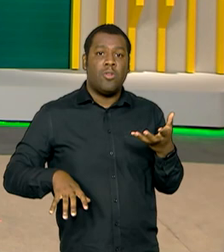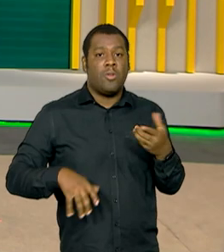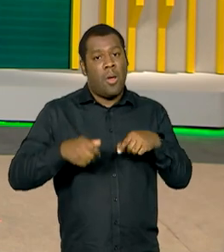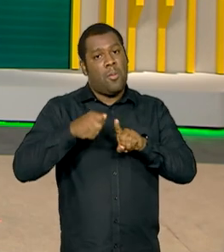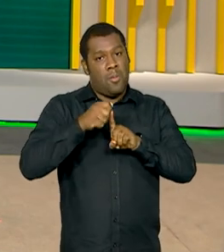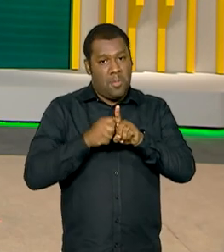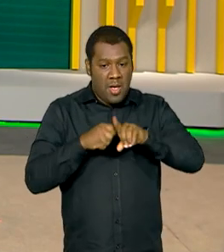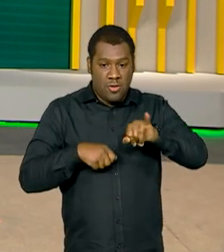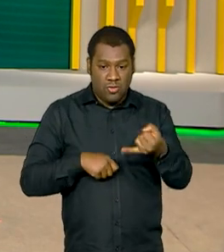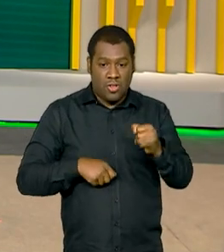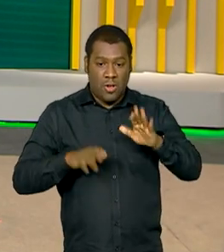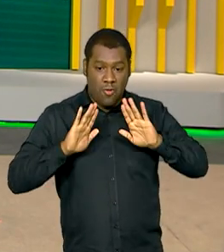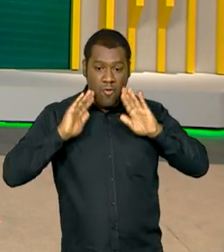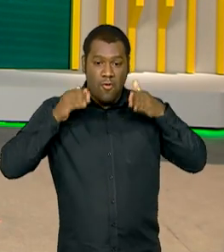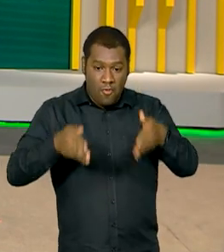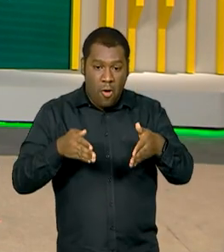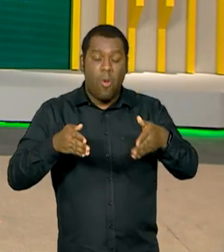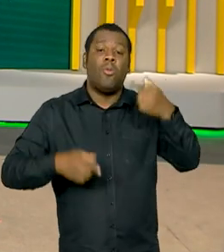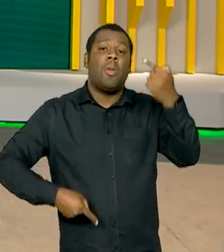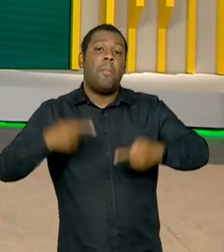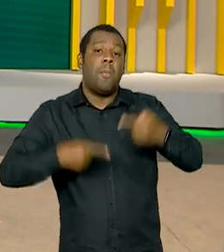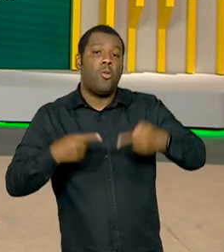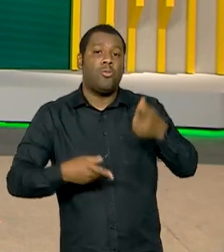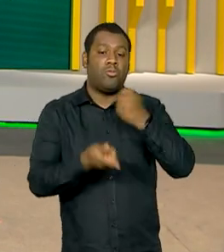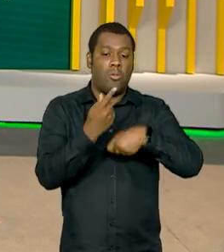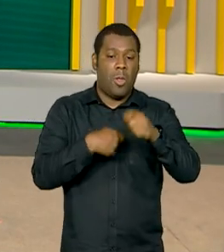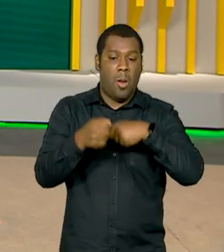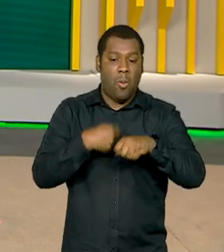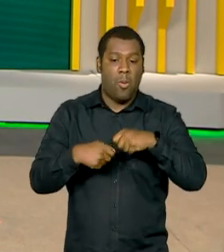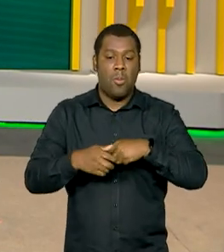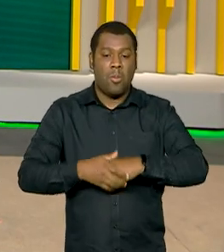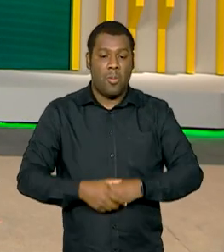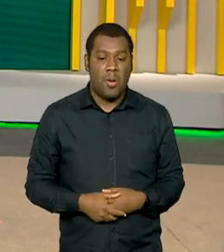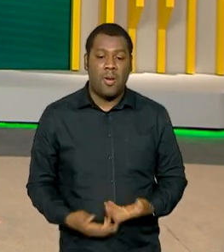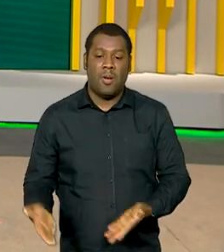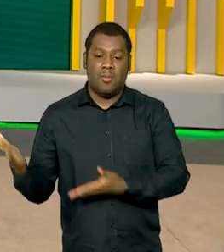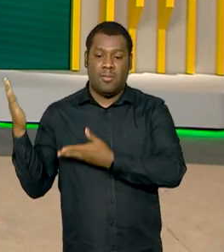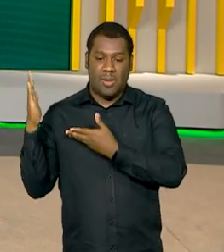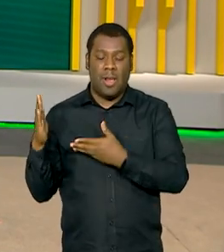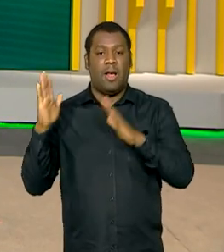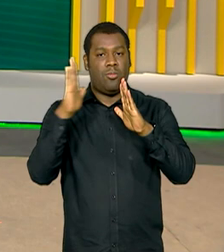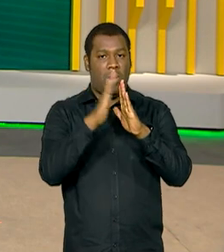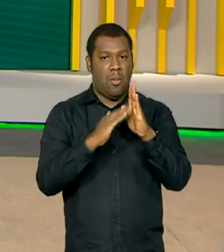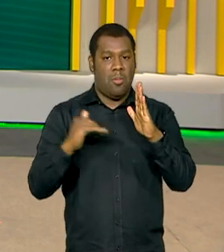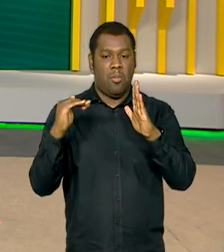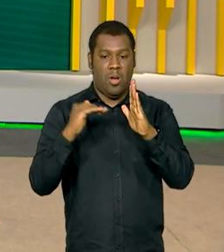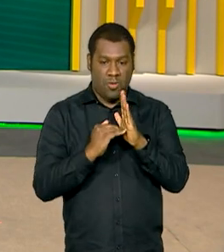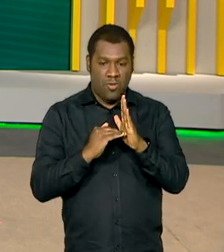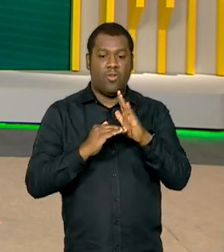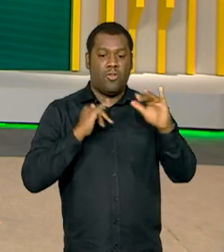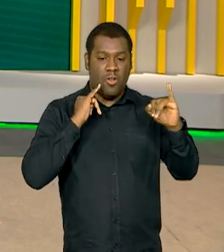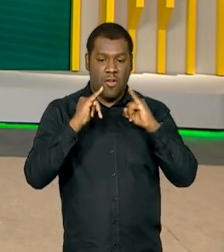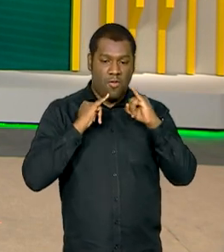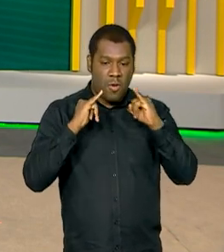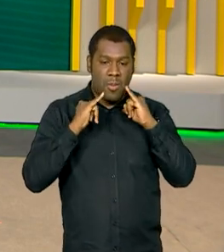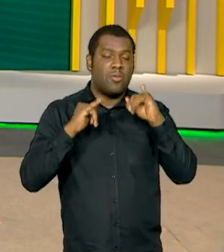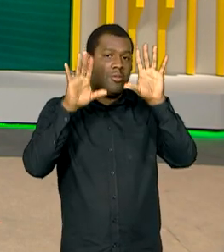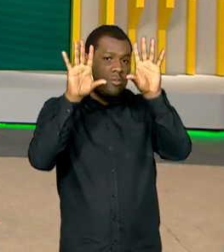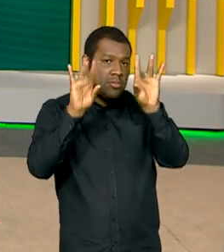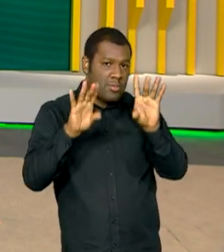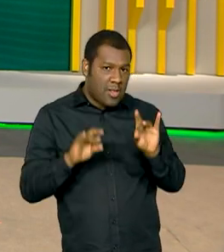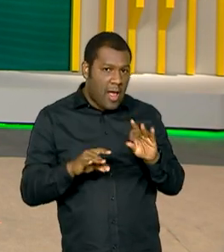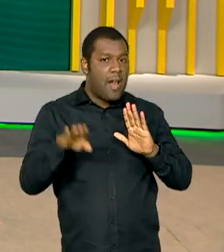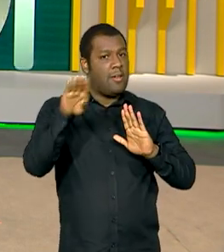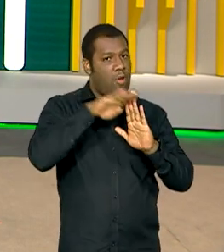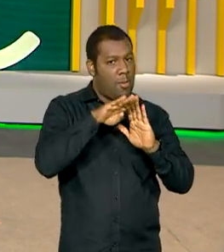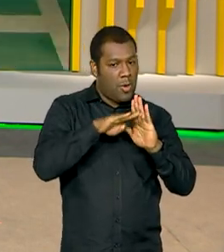com foco na política econômica. E quem está lá no Palácio do Alvorada e tem mais informações sobre a agenda do